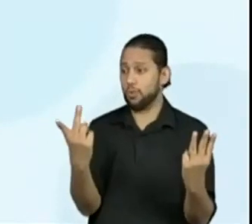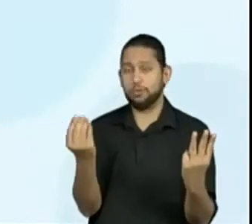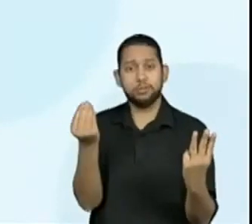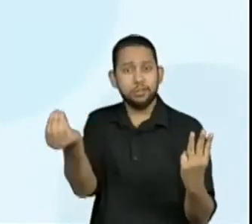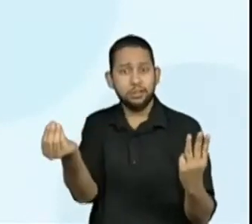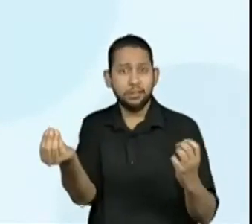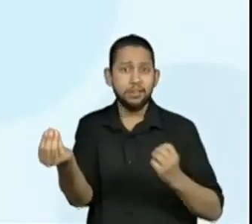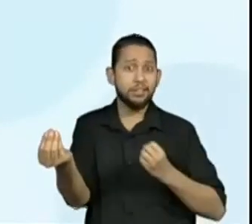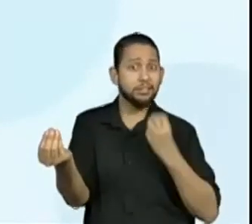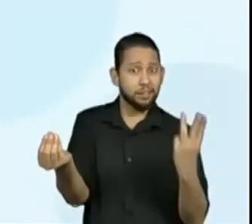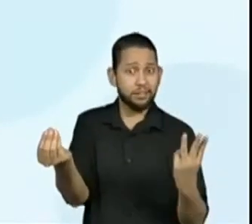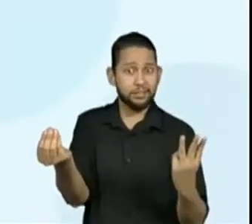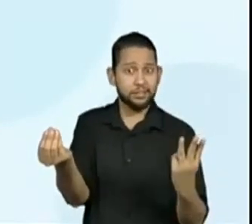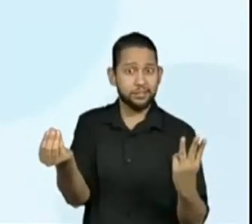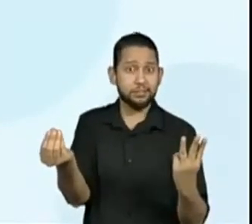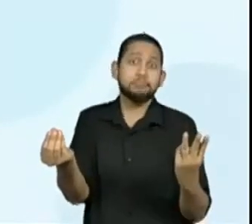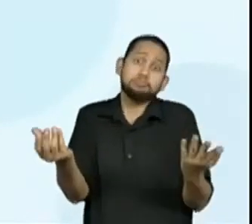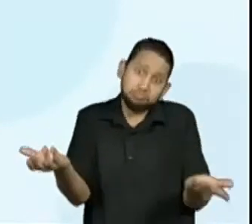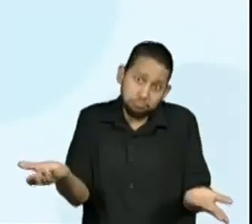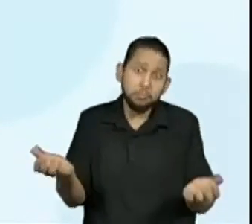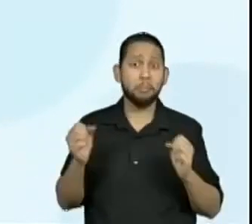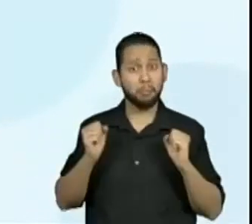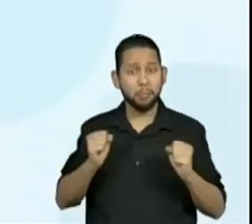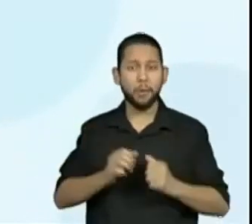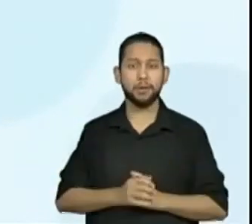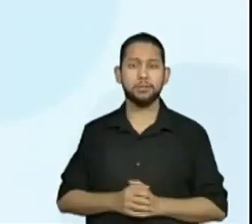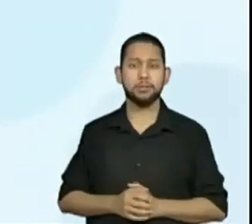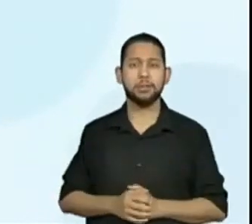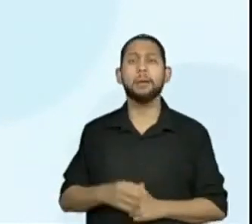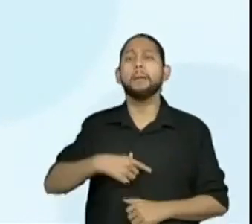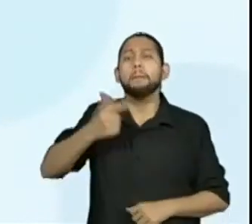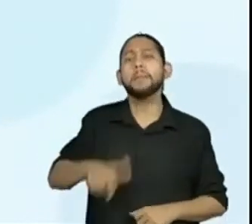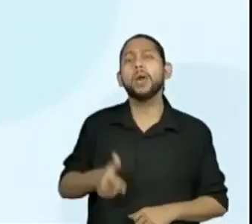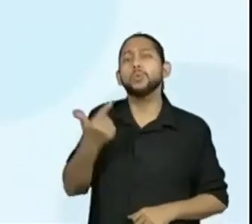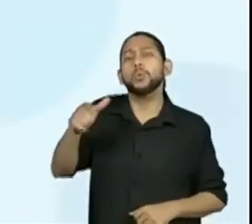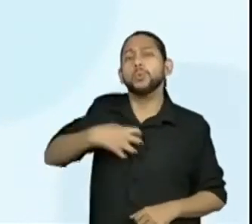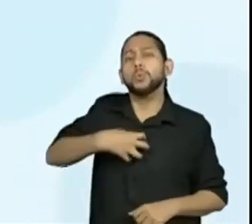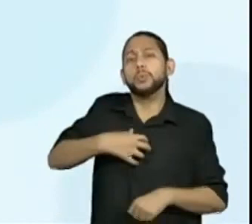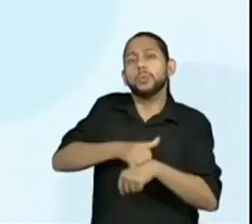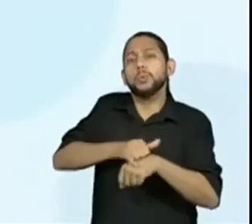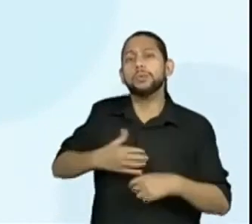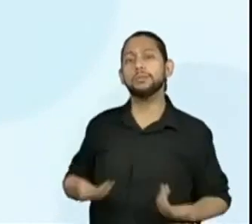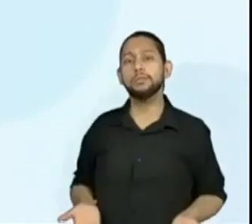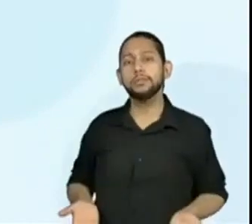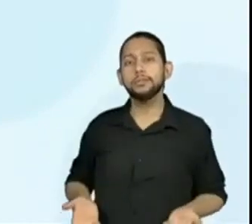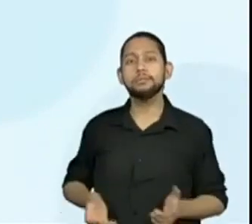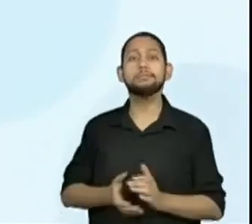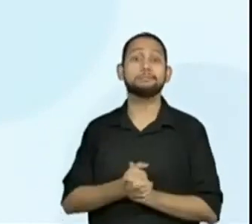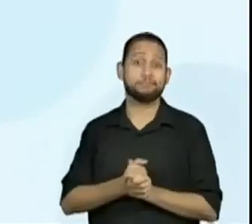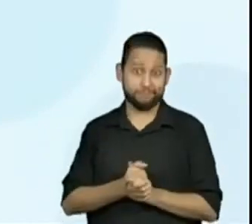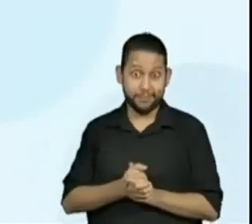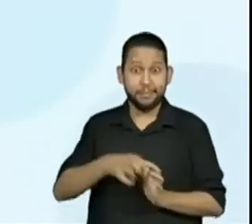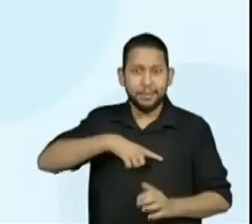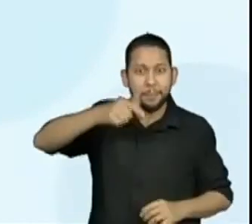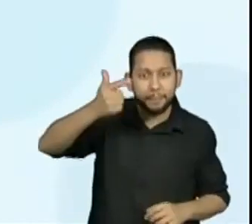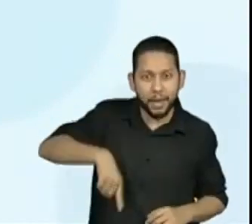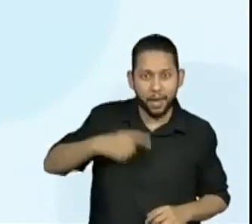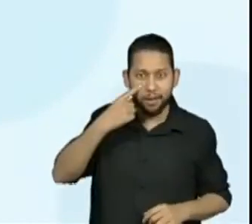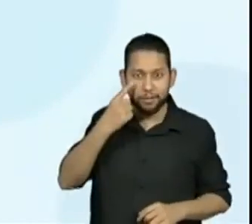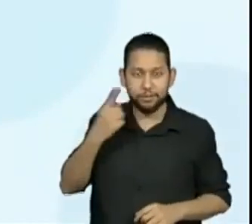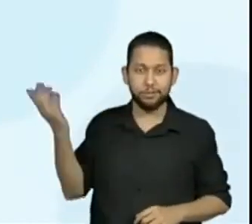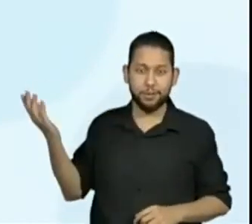12 e 3. Só tem essas? Não, tem mais. E aí? Olha, quem mais?